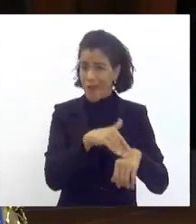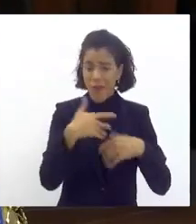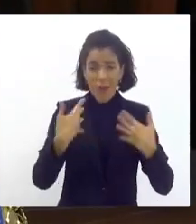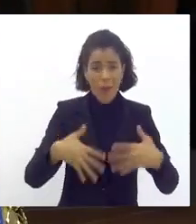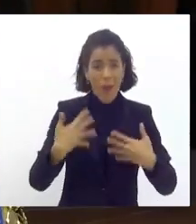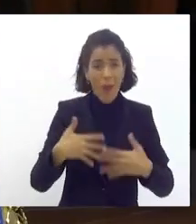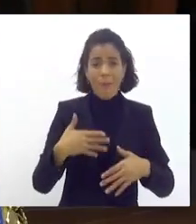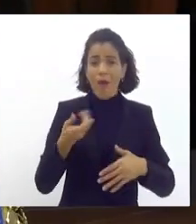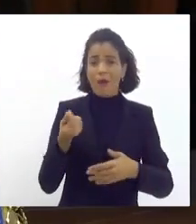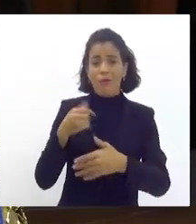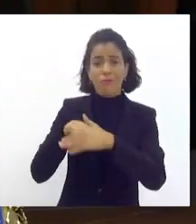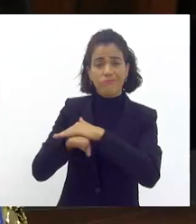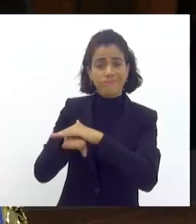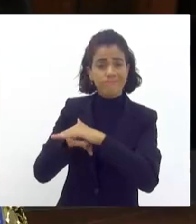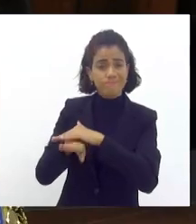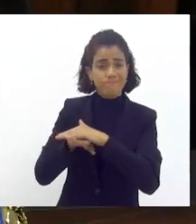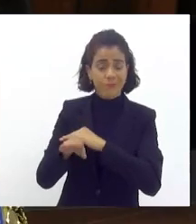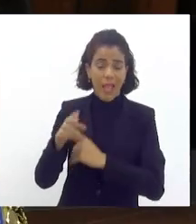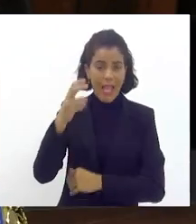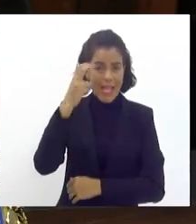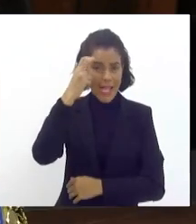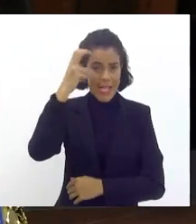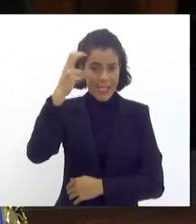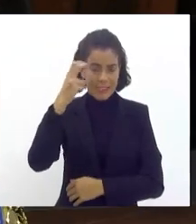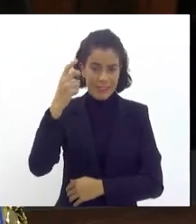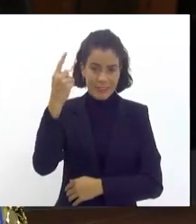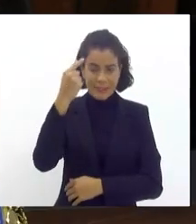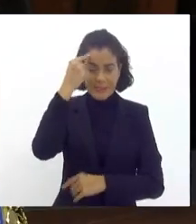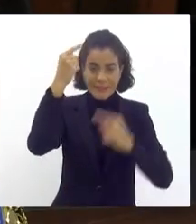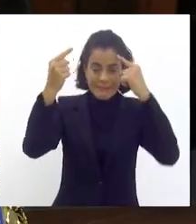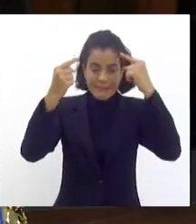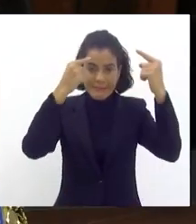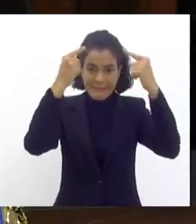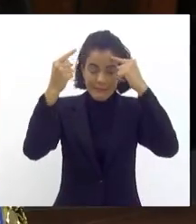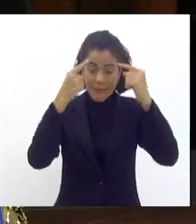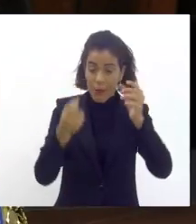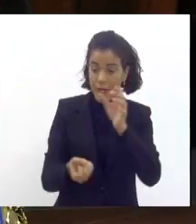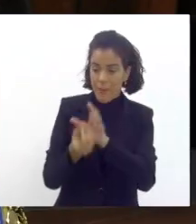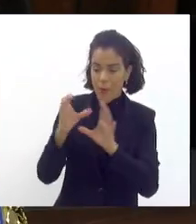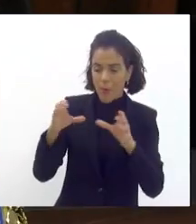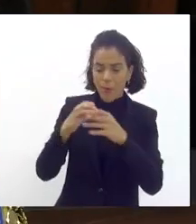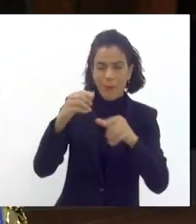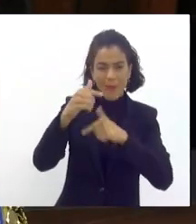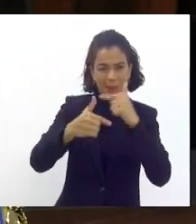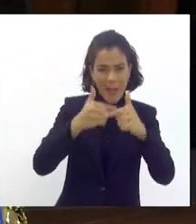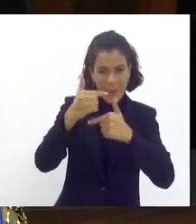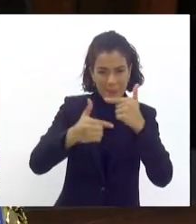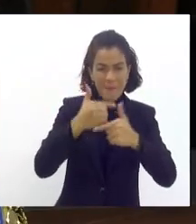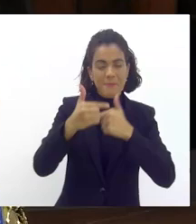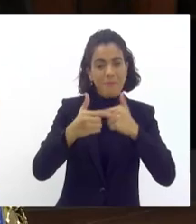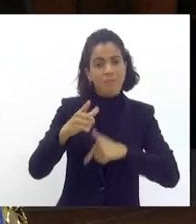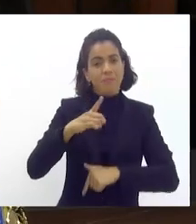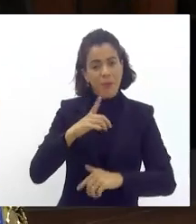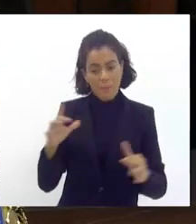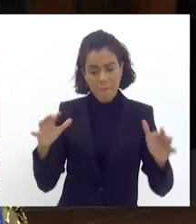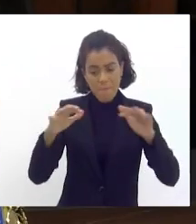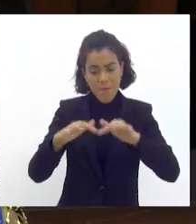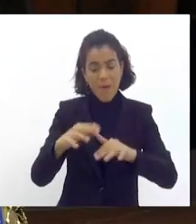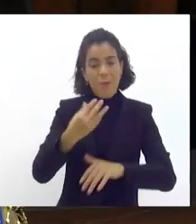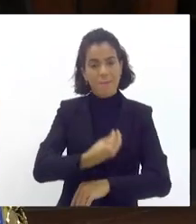economia criativa e quando nós montamos a frente nós tivemos uma participação muito grande